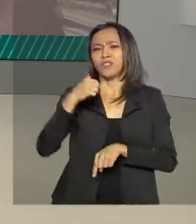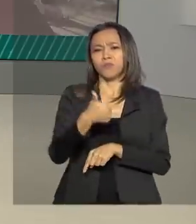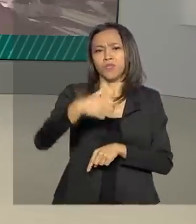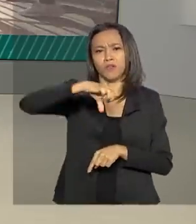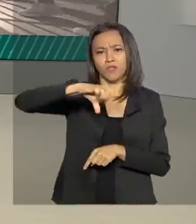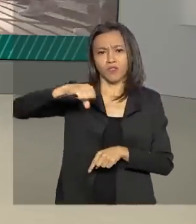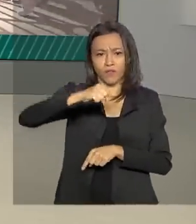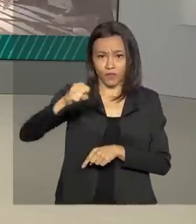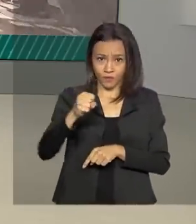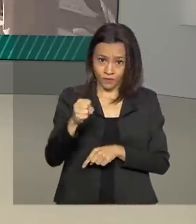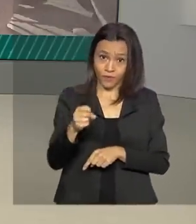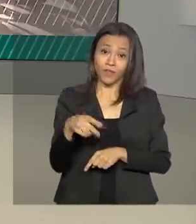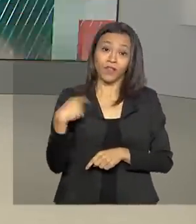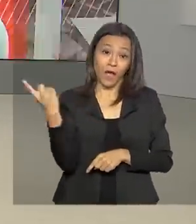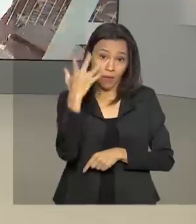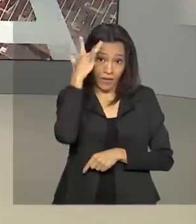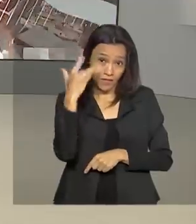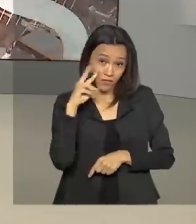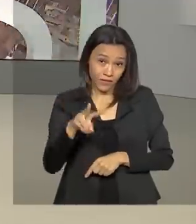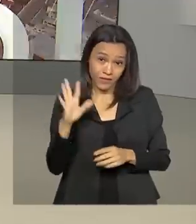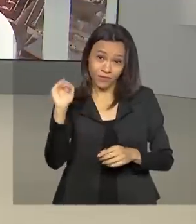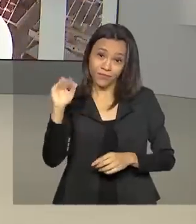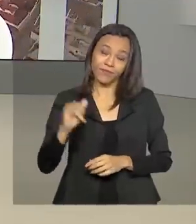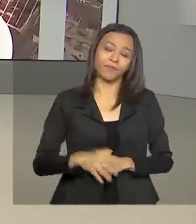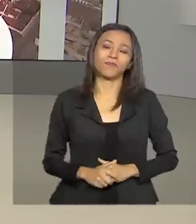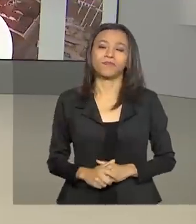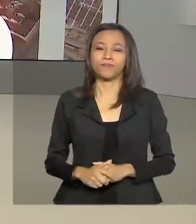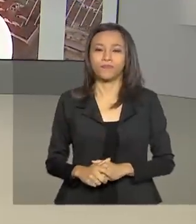A gente fica por aqui, nos vemos amanhã. Até lá, tchau, tchau.